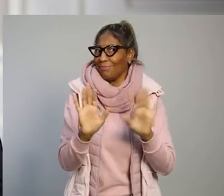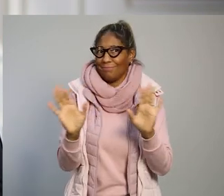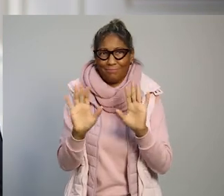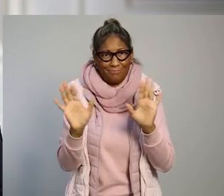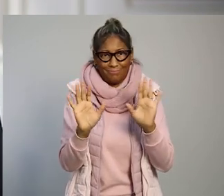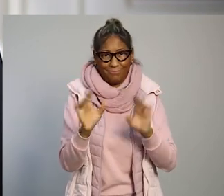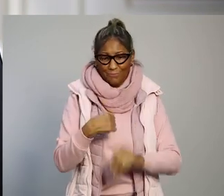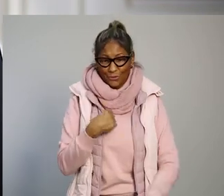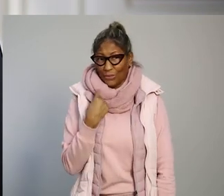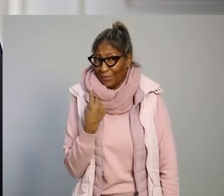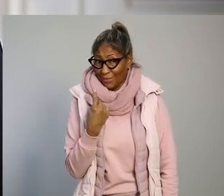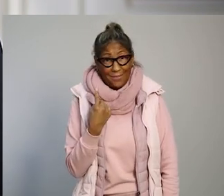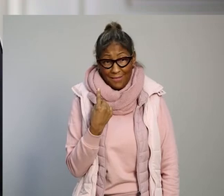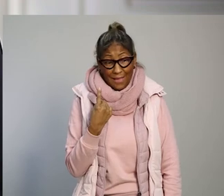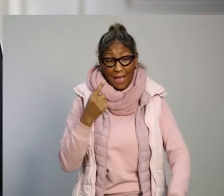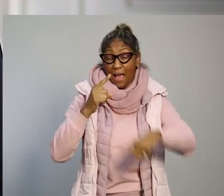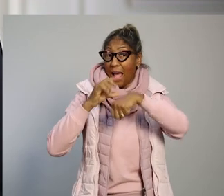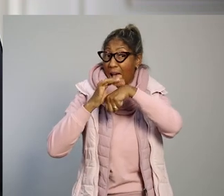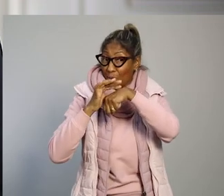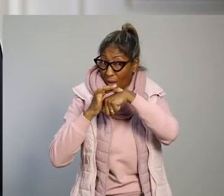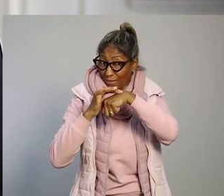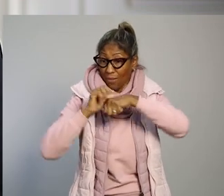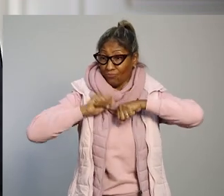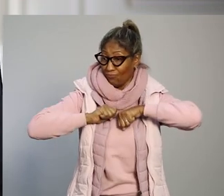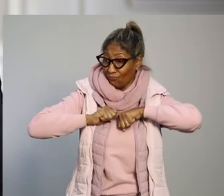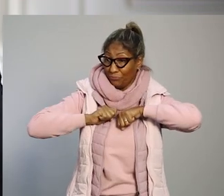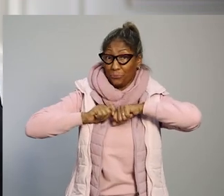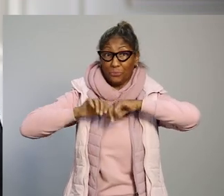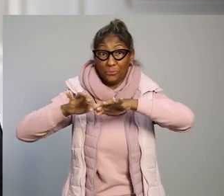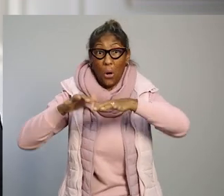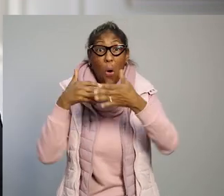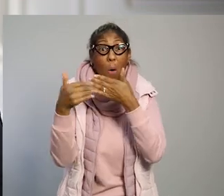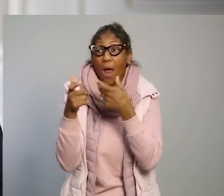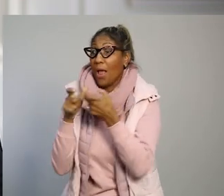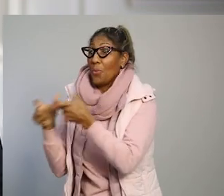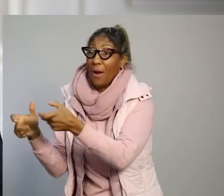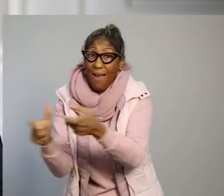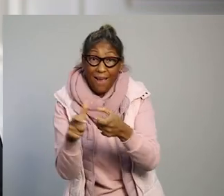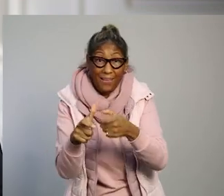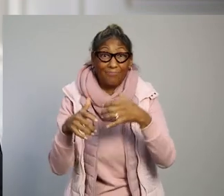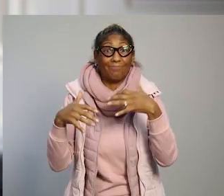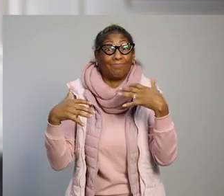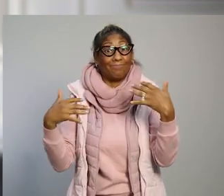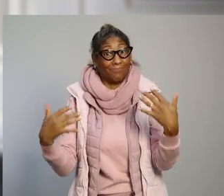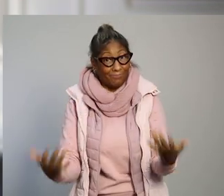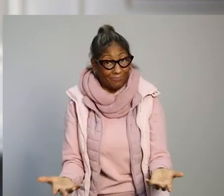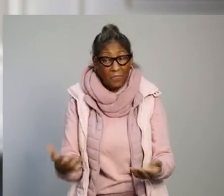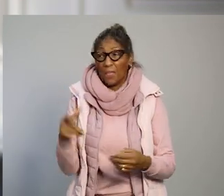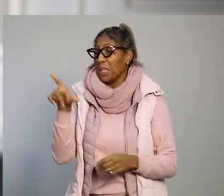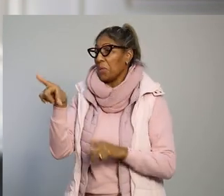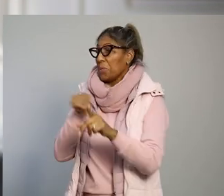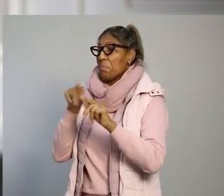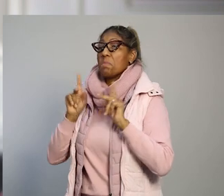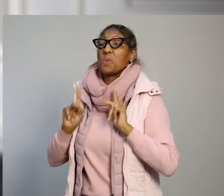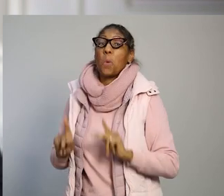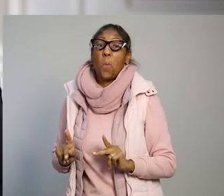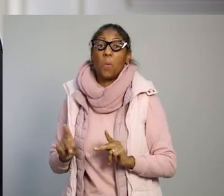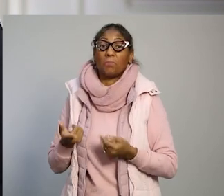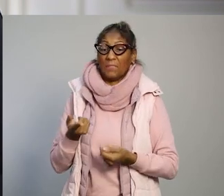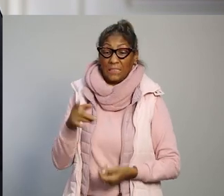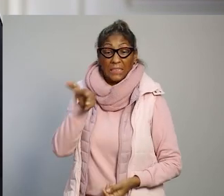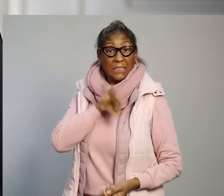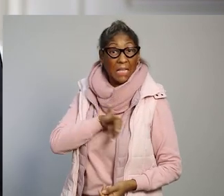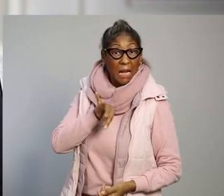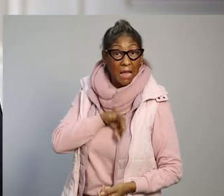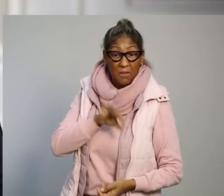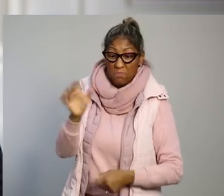necessário coerência. A doença circula da mesma forma por todos os lugares. Ela não escolhe pessoa, não